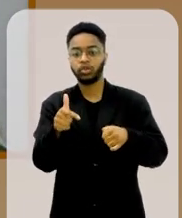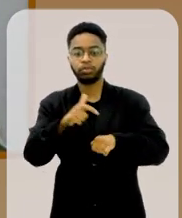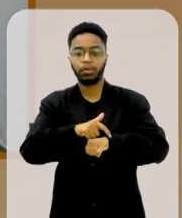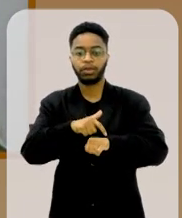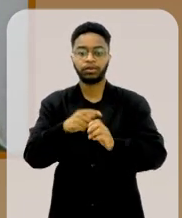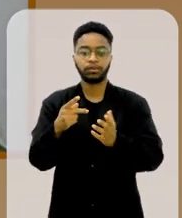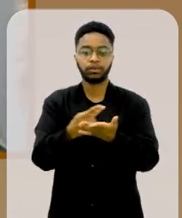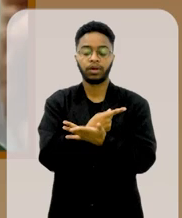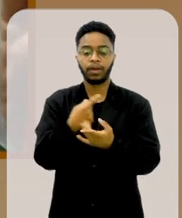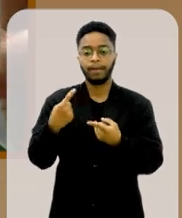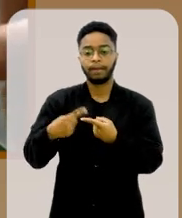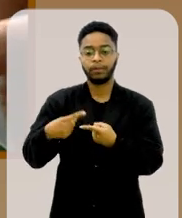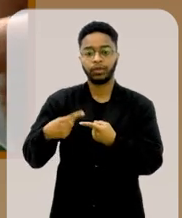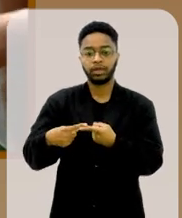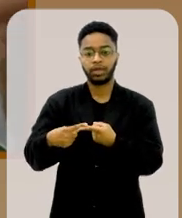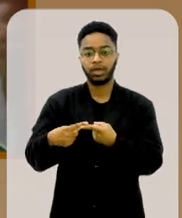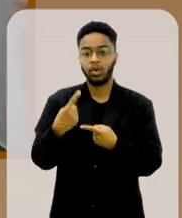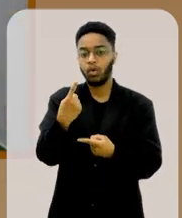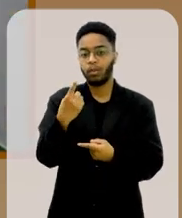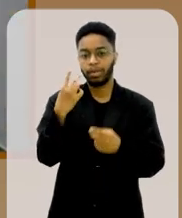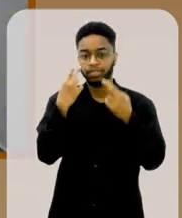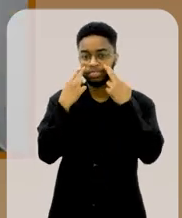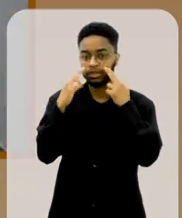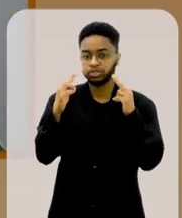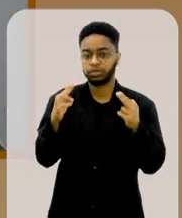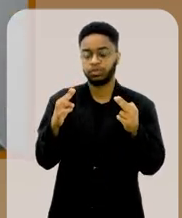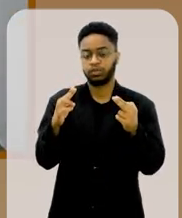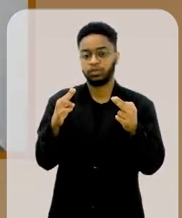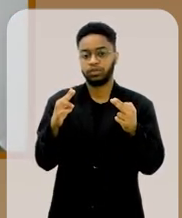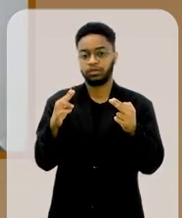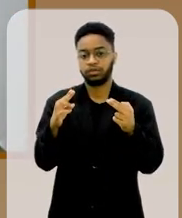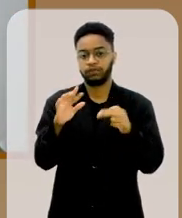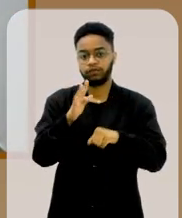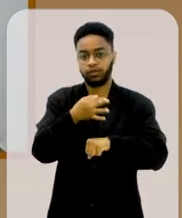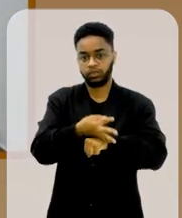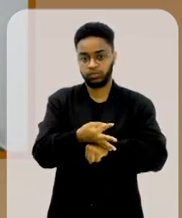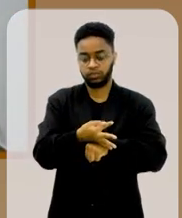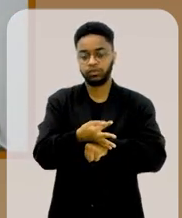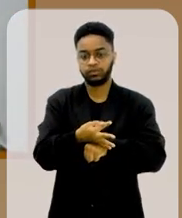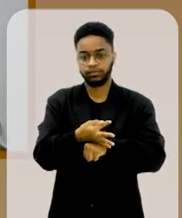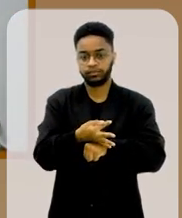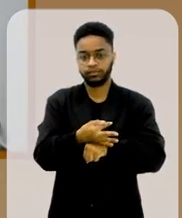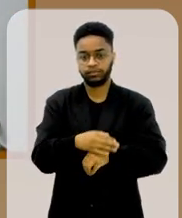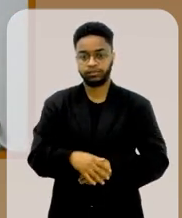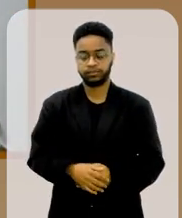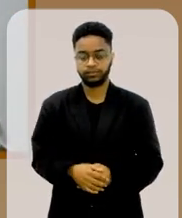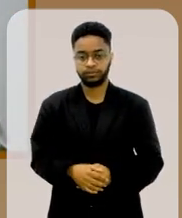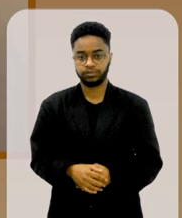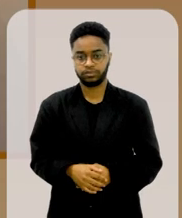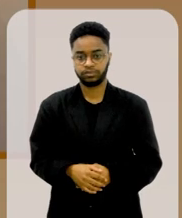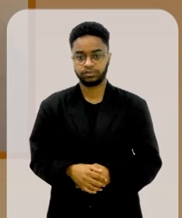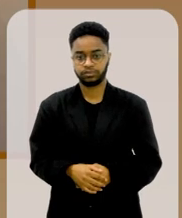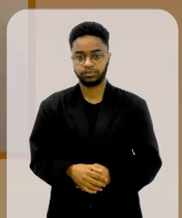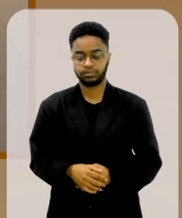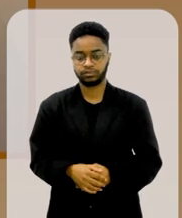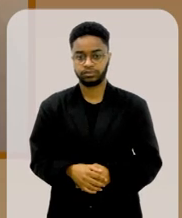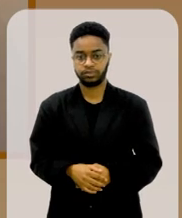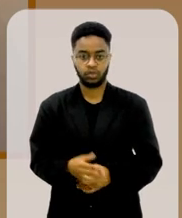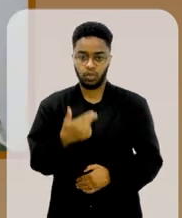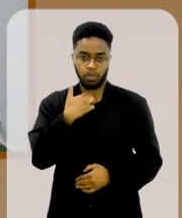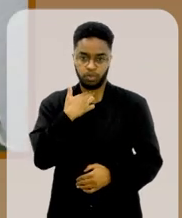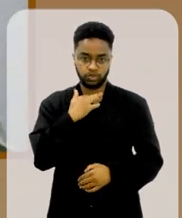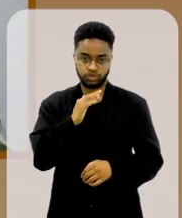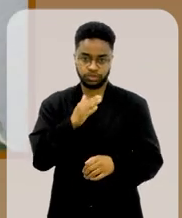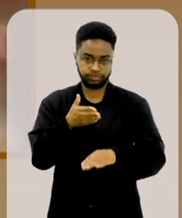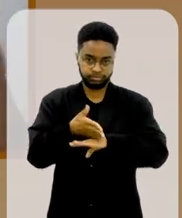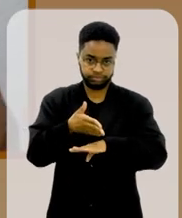porque um das testemunhas não estava presente naquele dia. Não podia